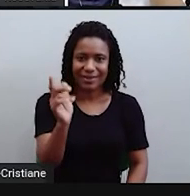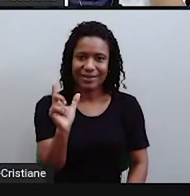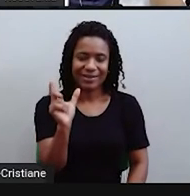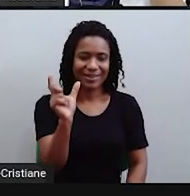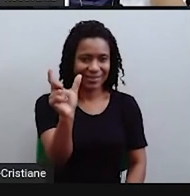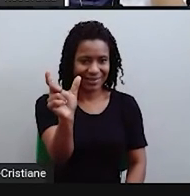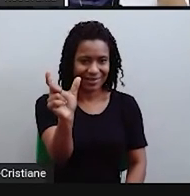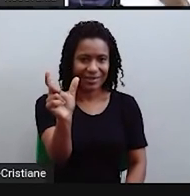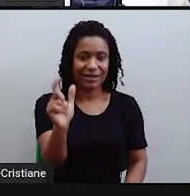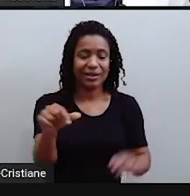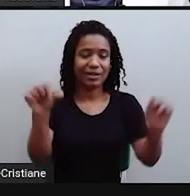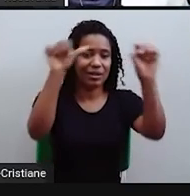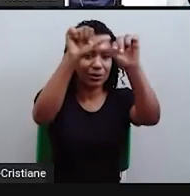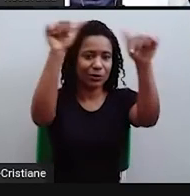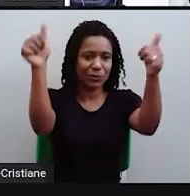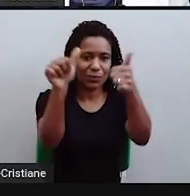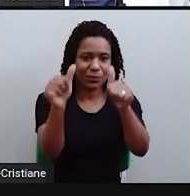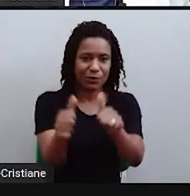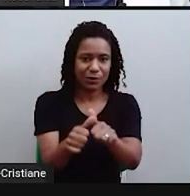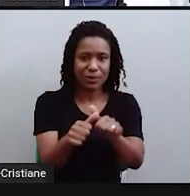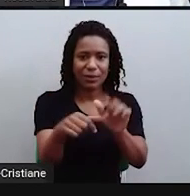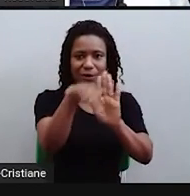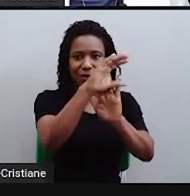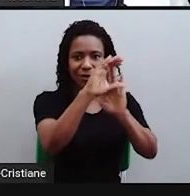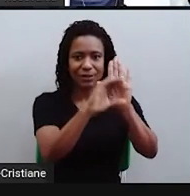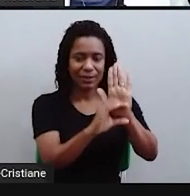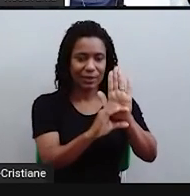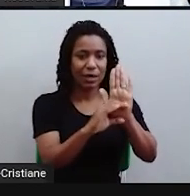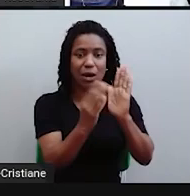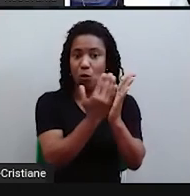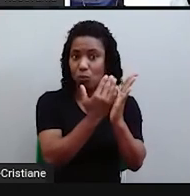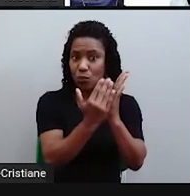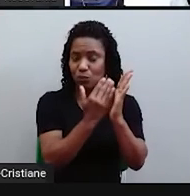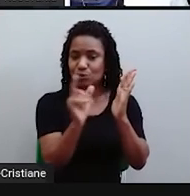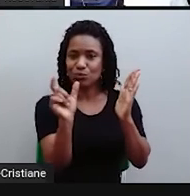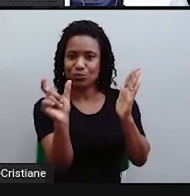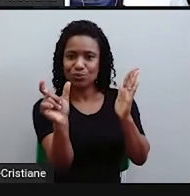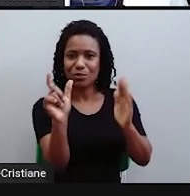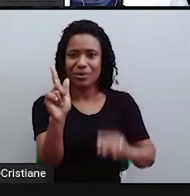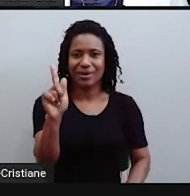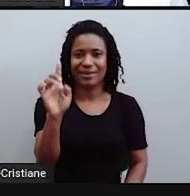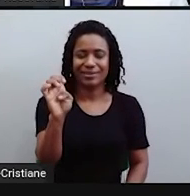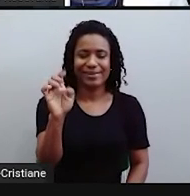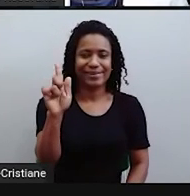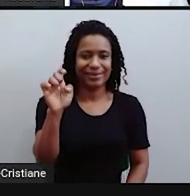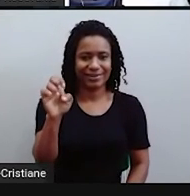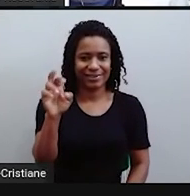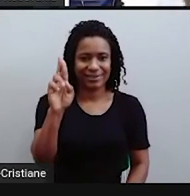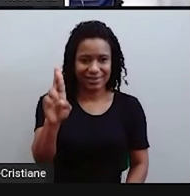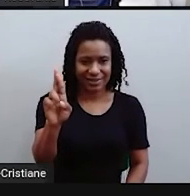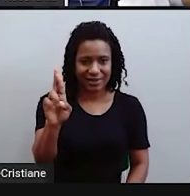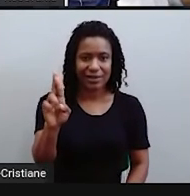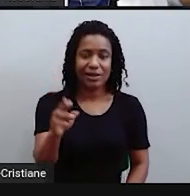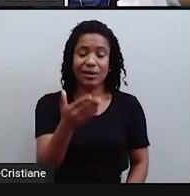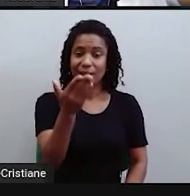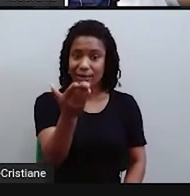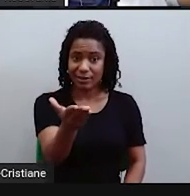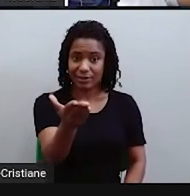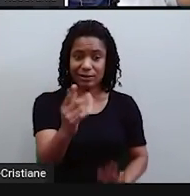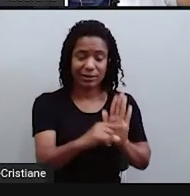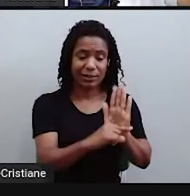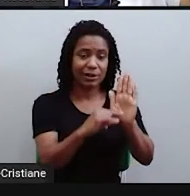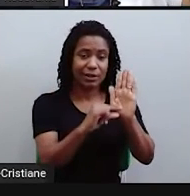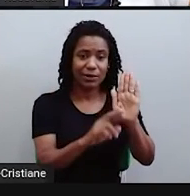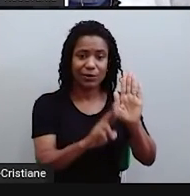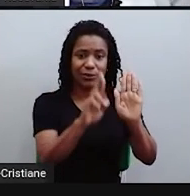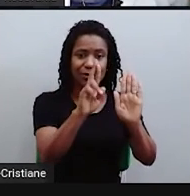pessoas chama de Geiger. E ele divide o Brasil, que é esse senhor aqui, ele chama essa